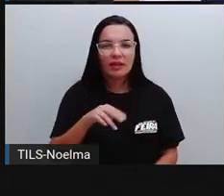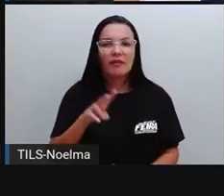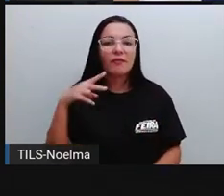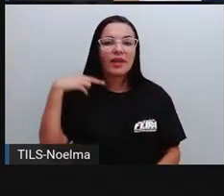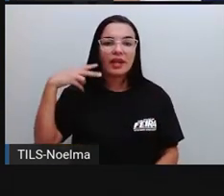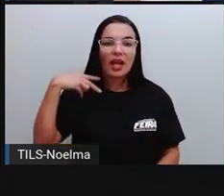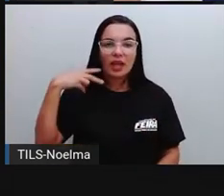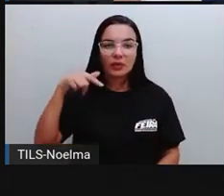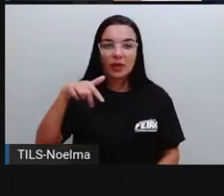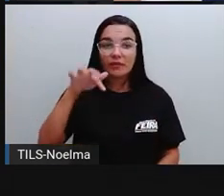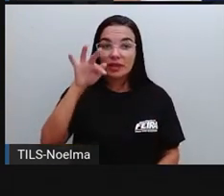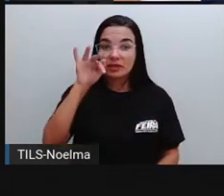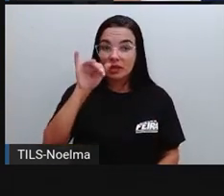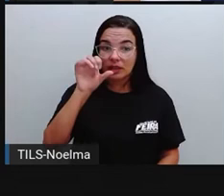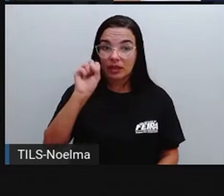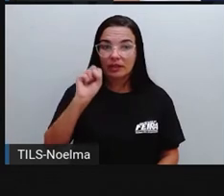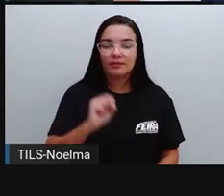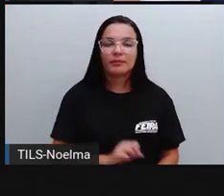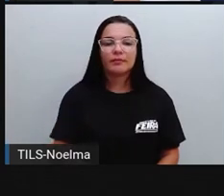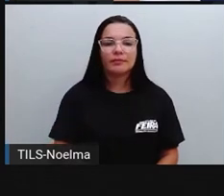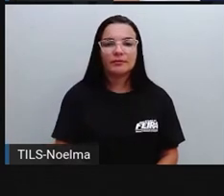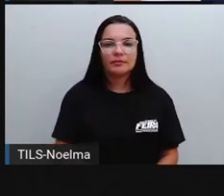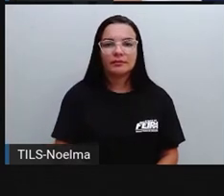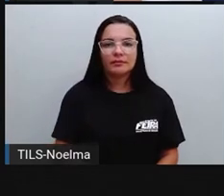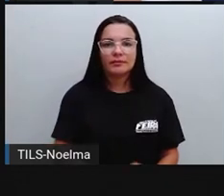Vereador aí, de Feira de Santana.